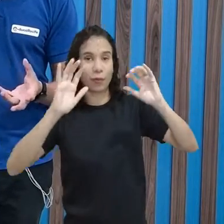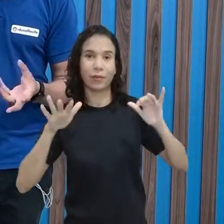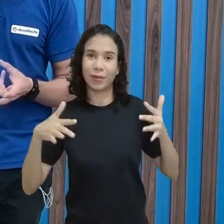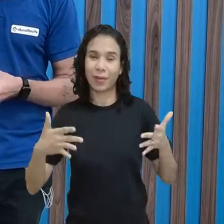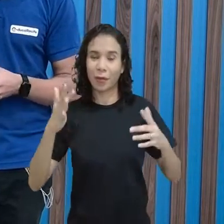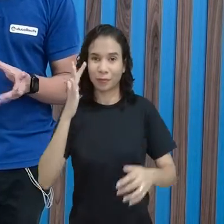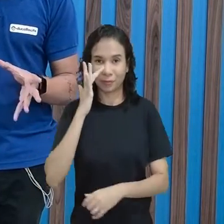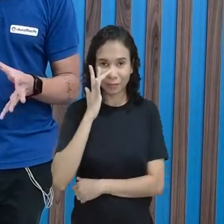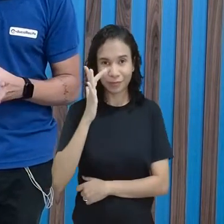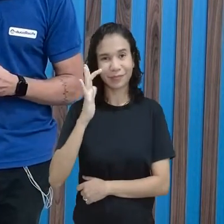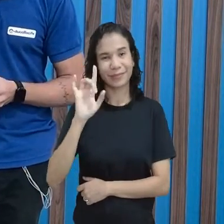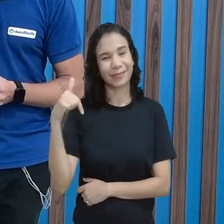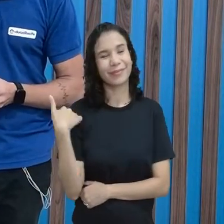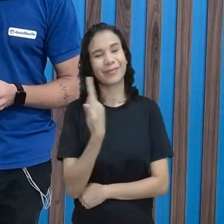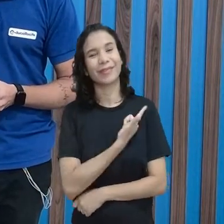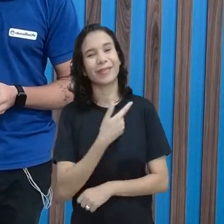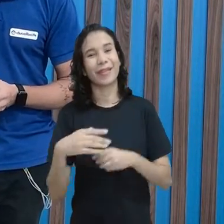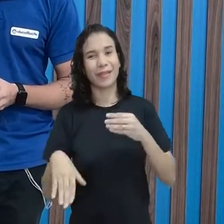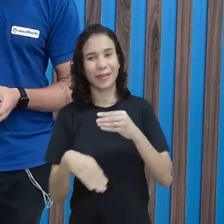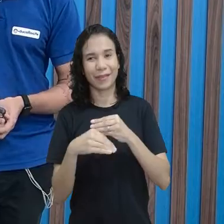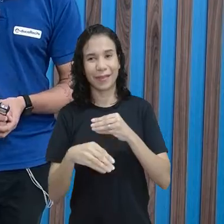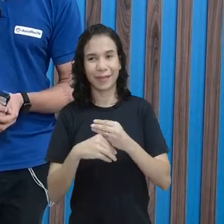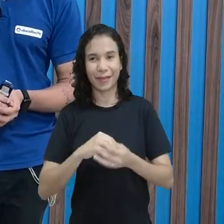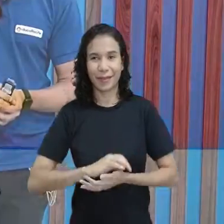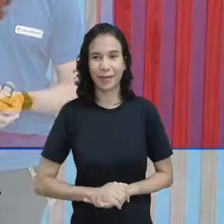apreciem e depois a gente comenta.